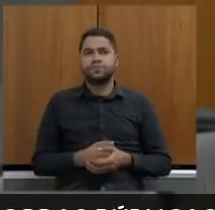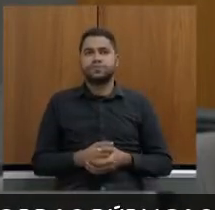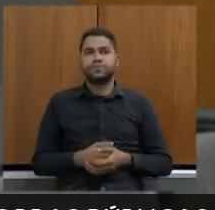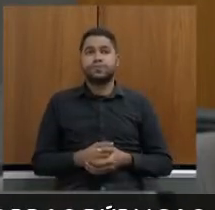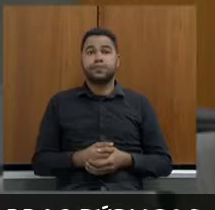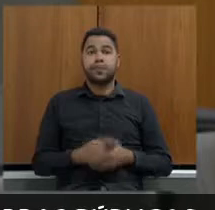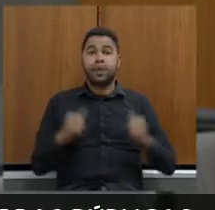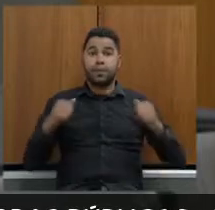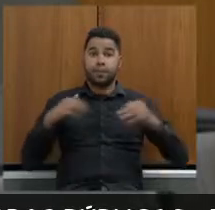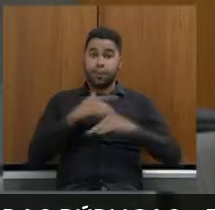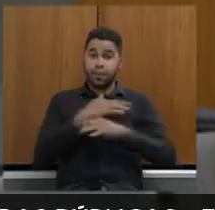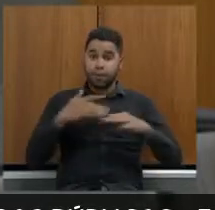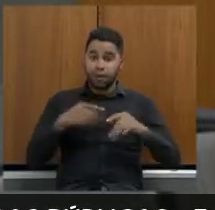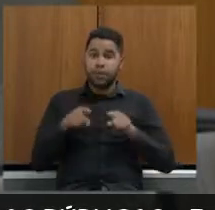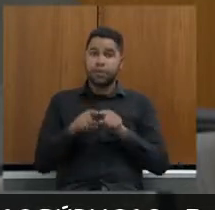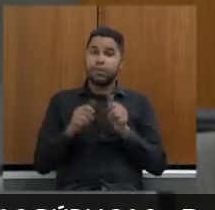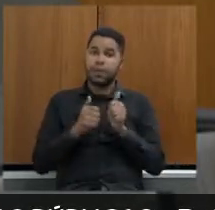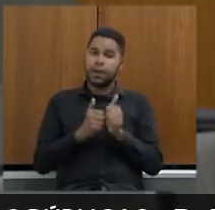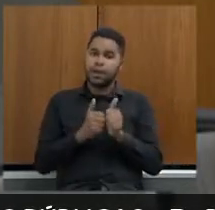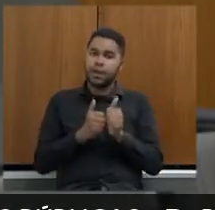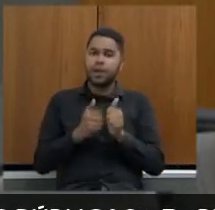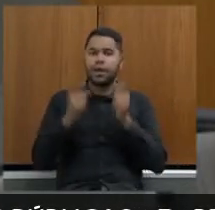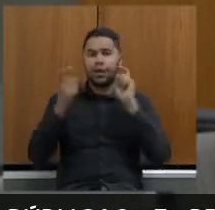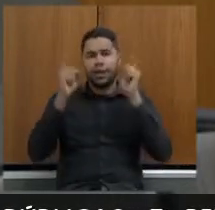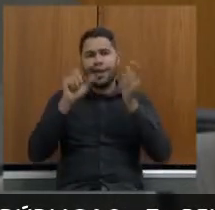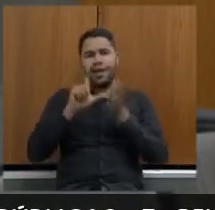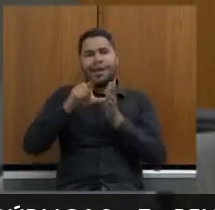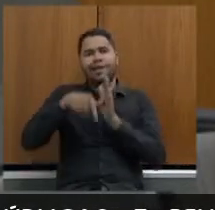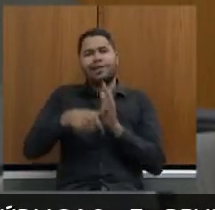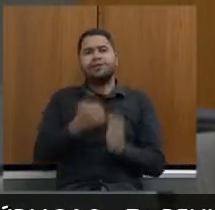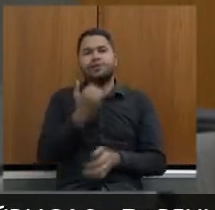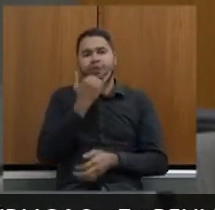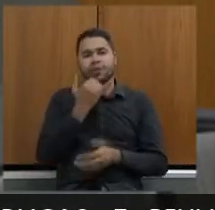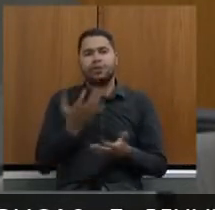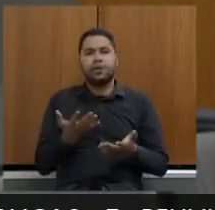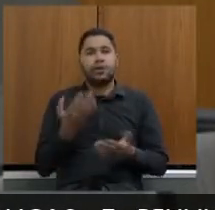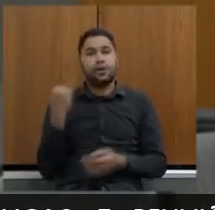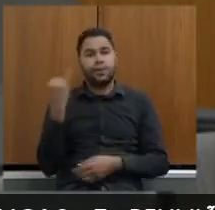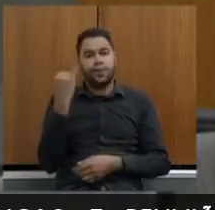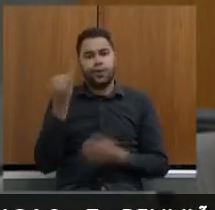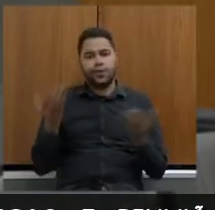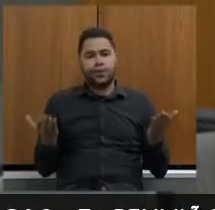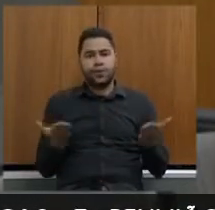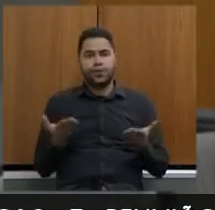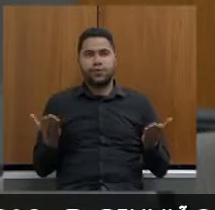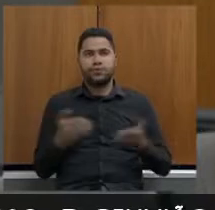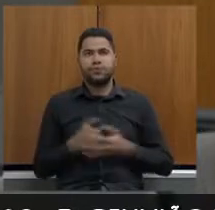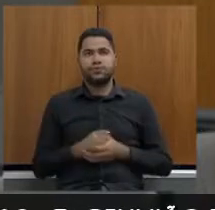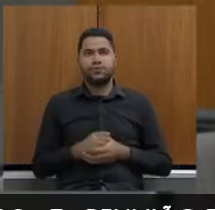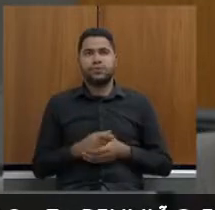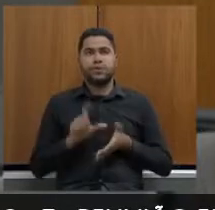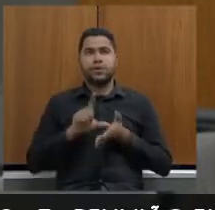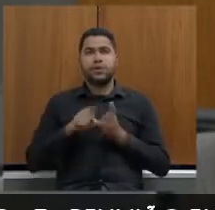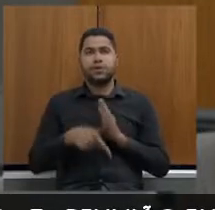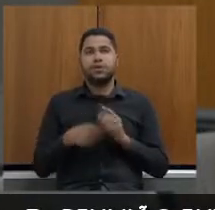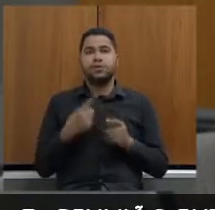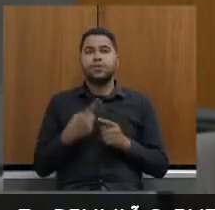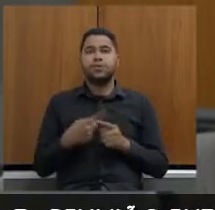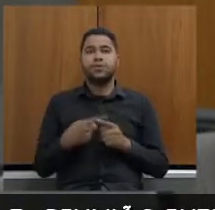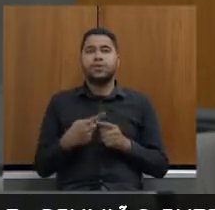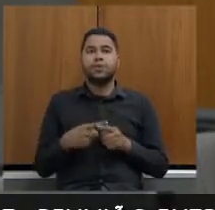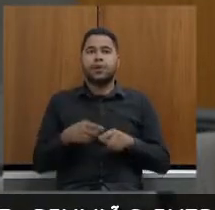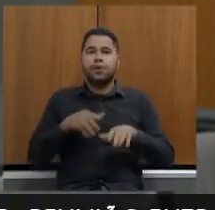mobilidade eu até vim acompanhando a reunião me atrasei uma reunião tão importante dessa aqui me atrasei porque eu fiquei lá num